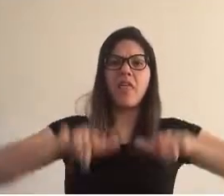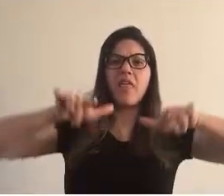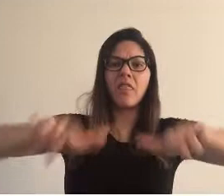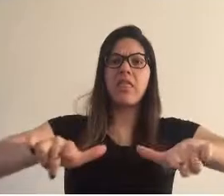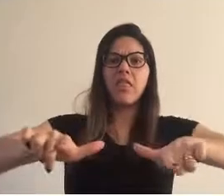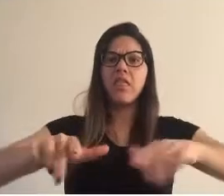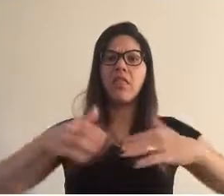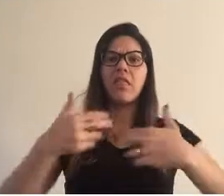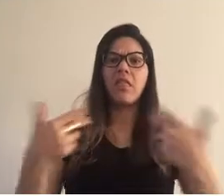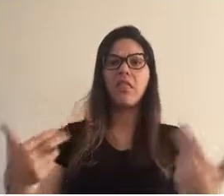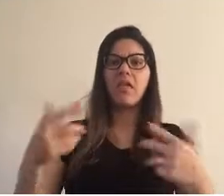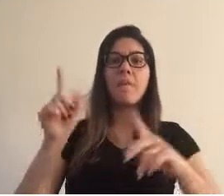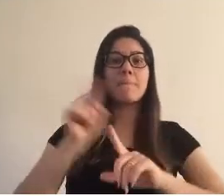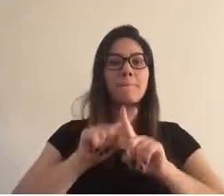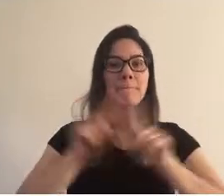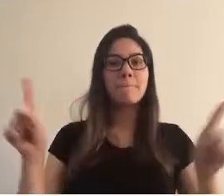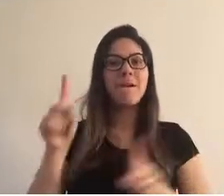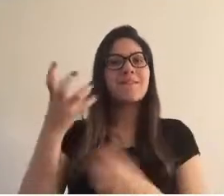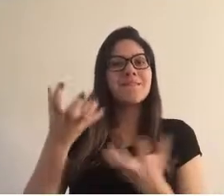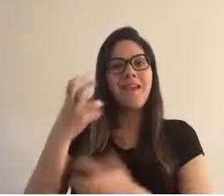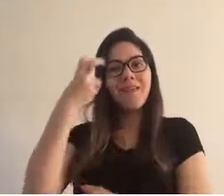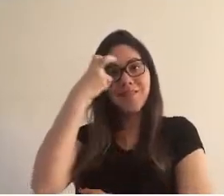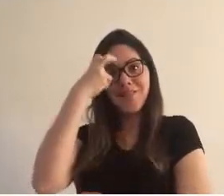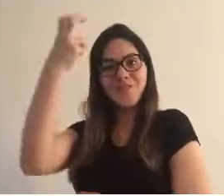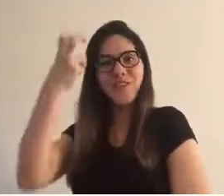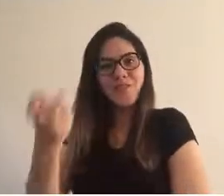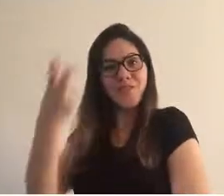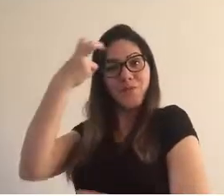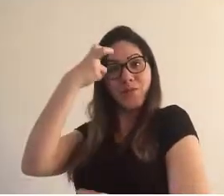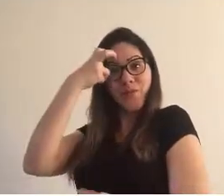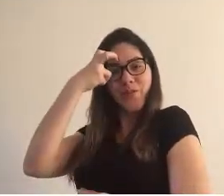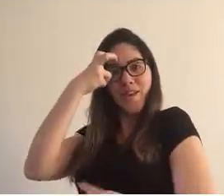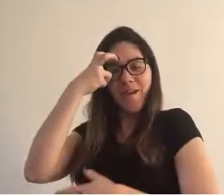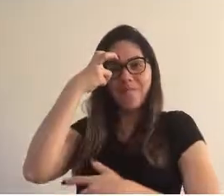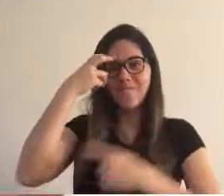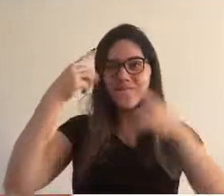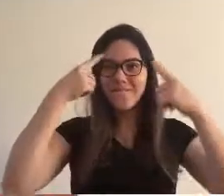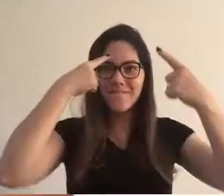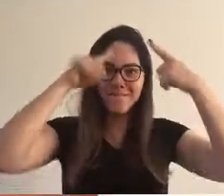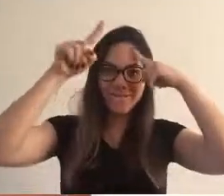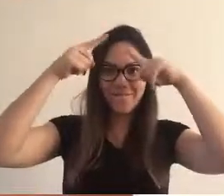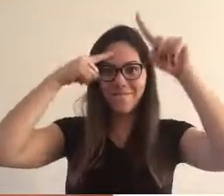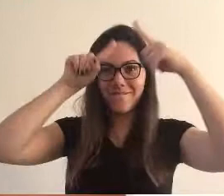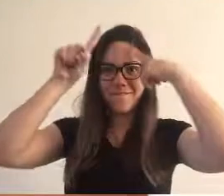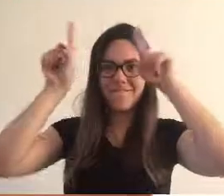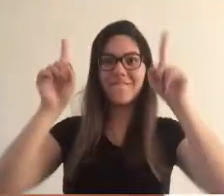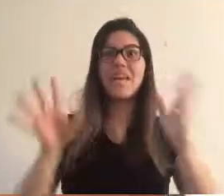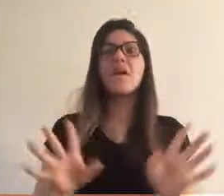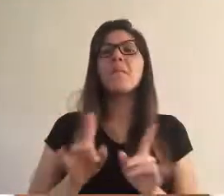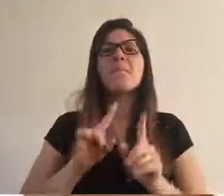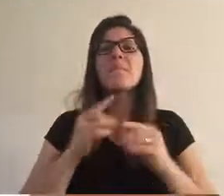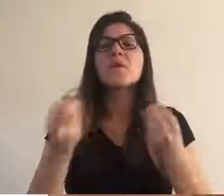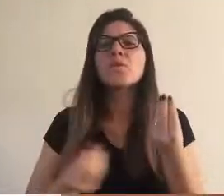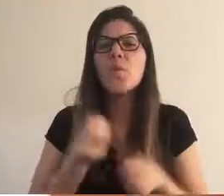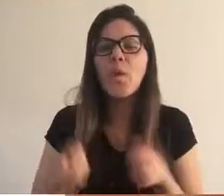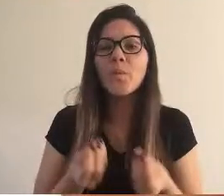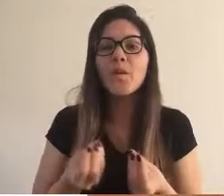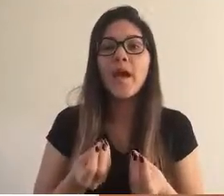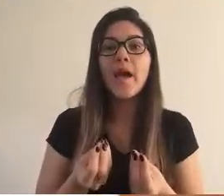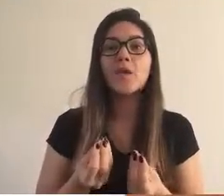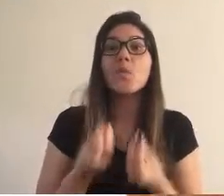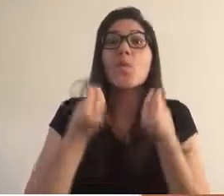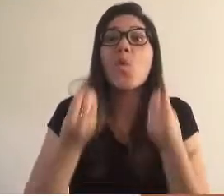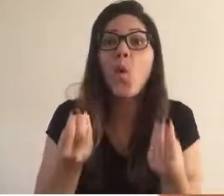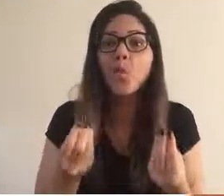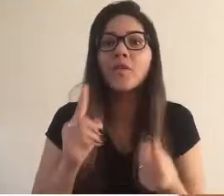títulos, mas sim inteligência, cultura e criatividade. E para a obtenção disso, o segredo está no como e